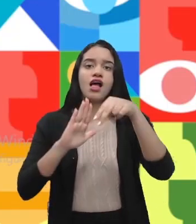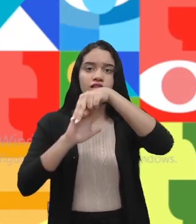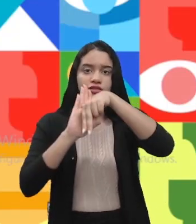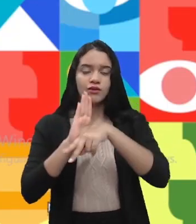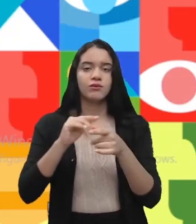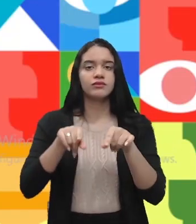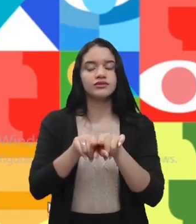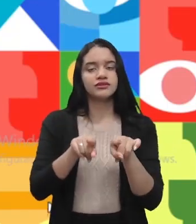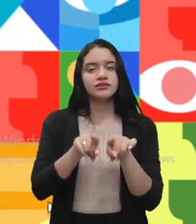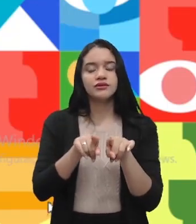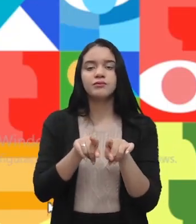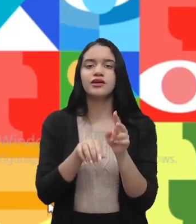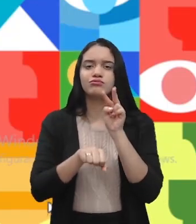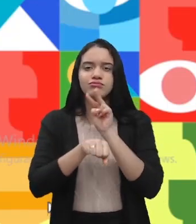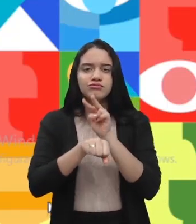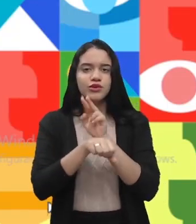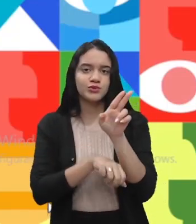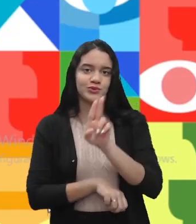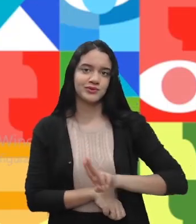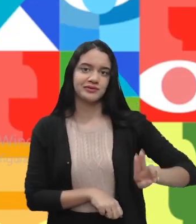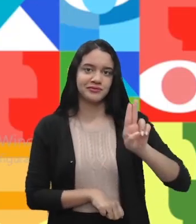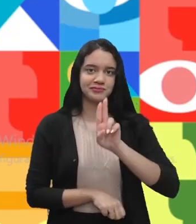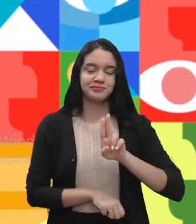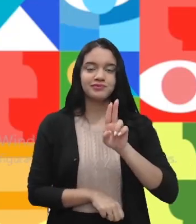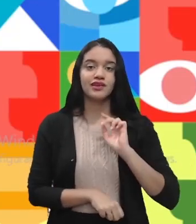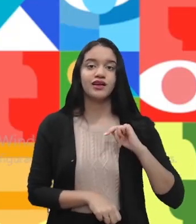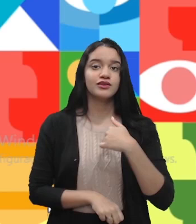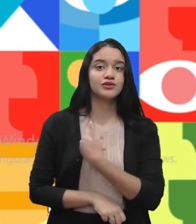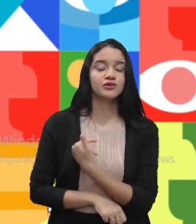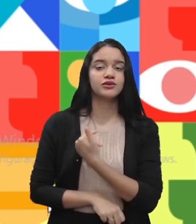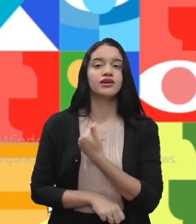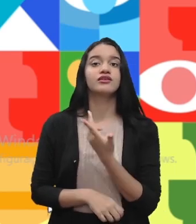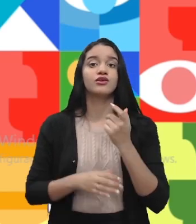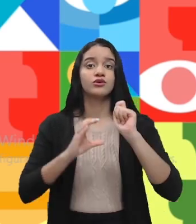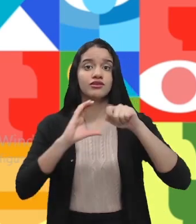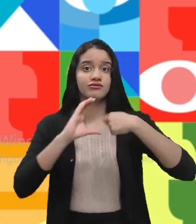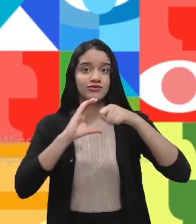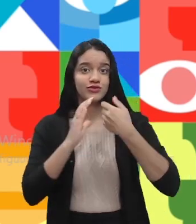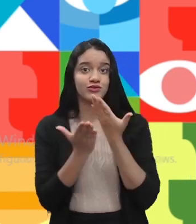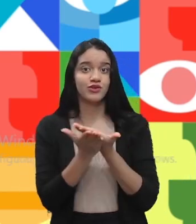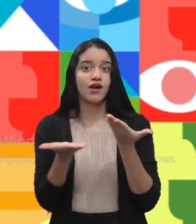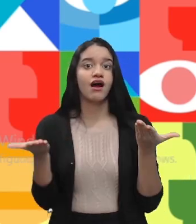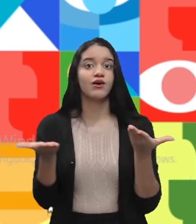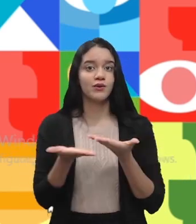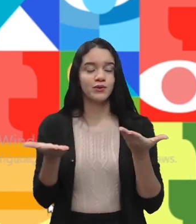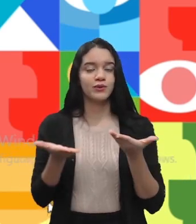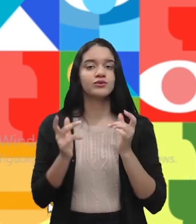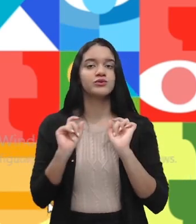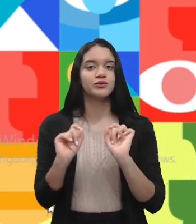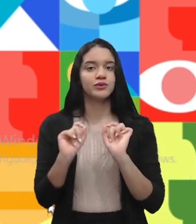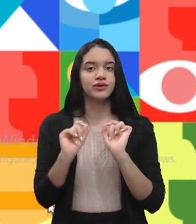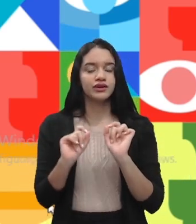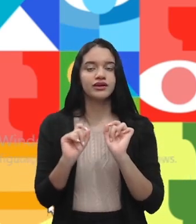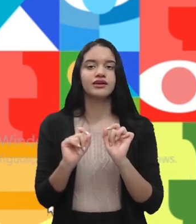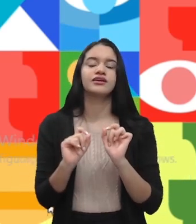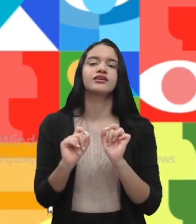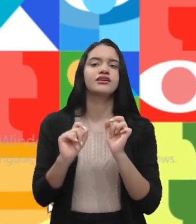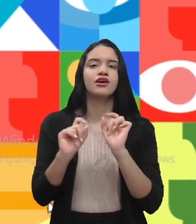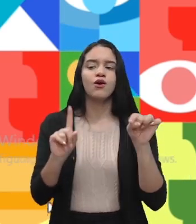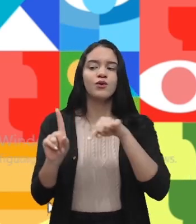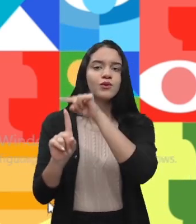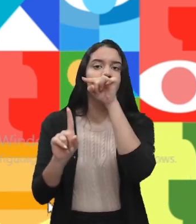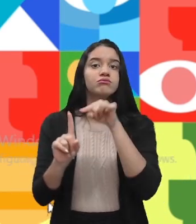as medidas de proteção utilizadas. Nossa videoaula de hoje, ela busca como